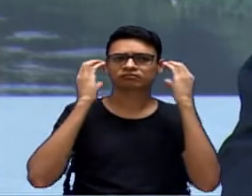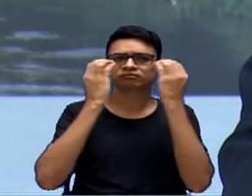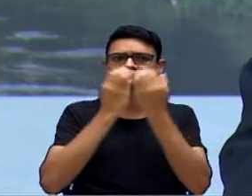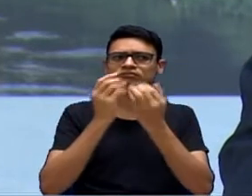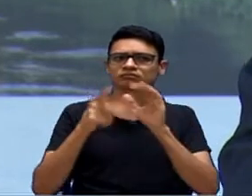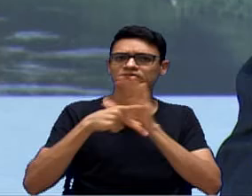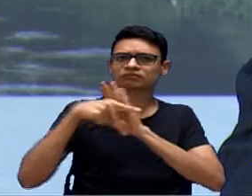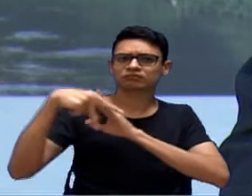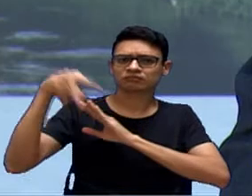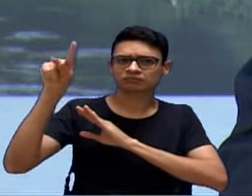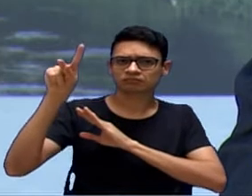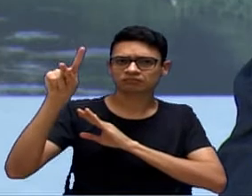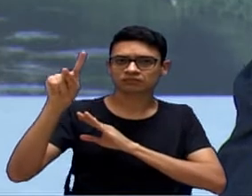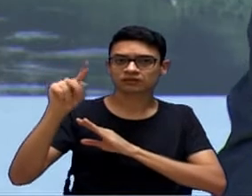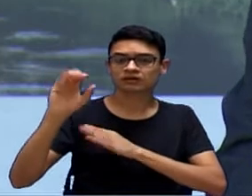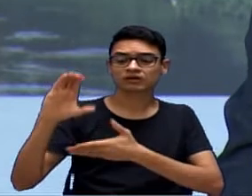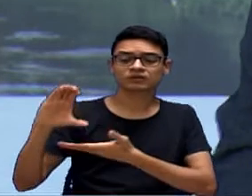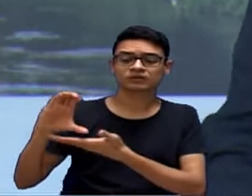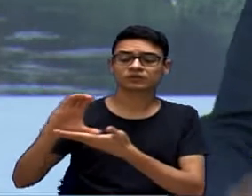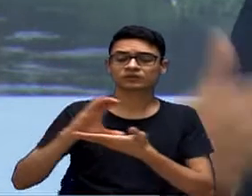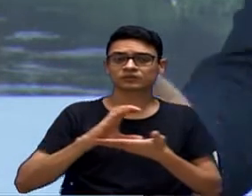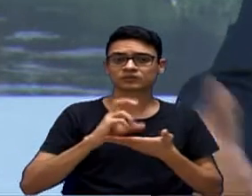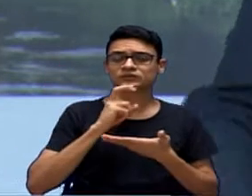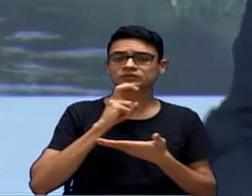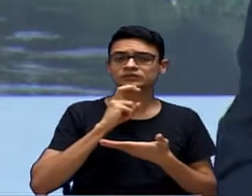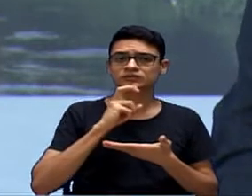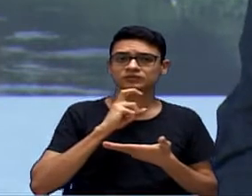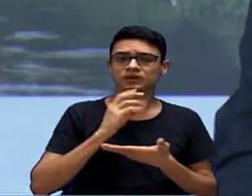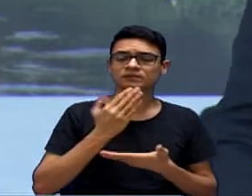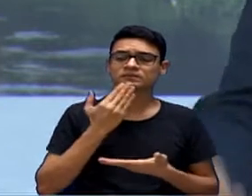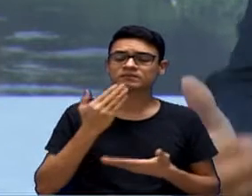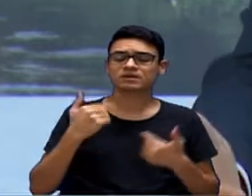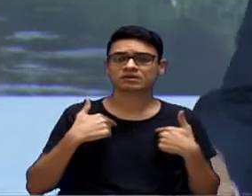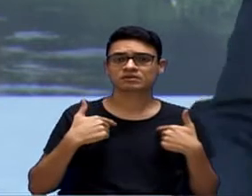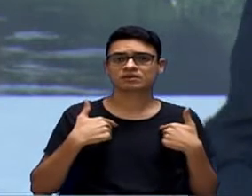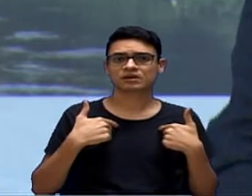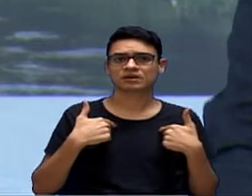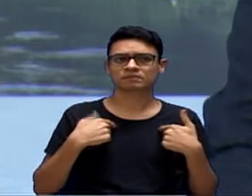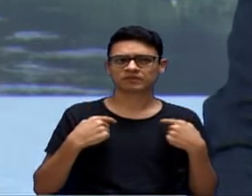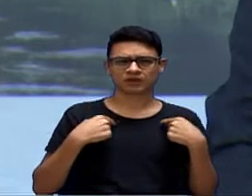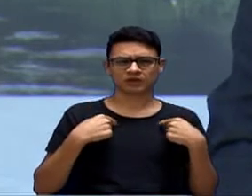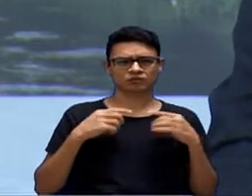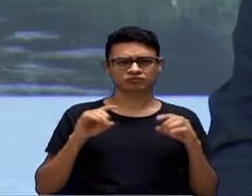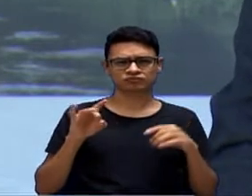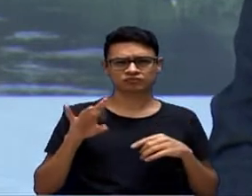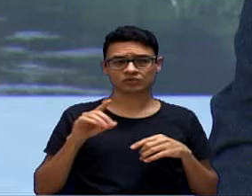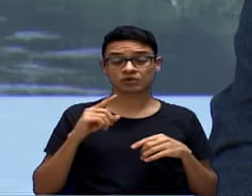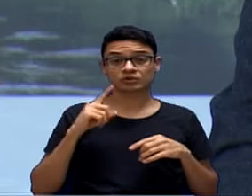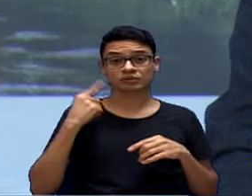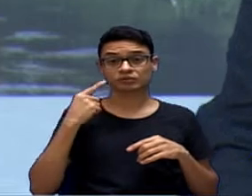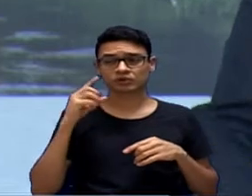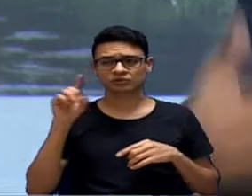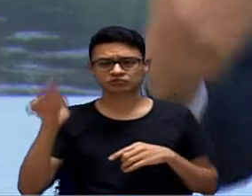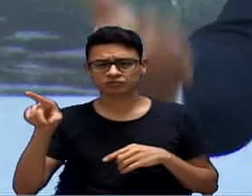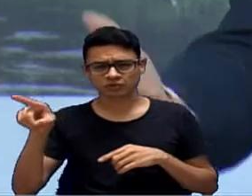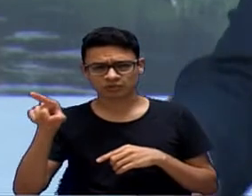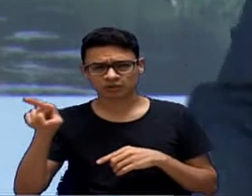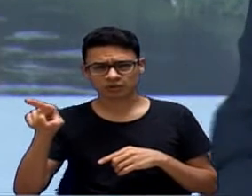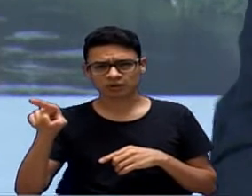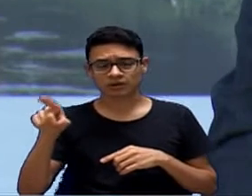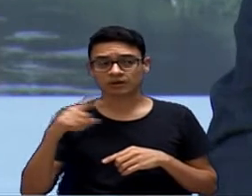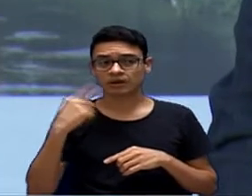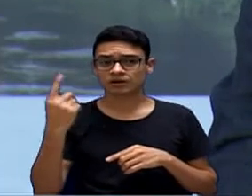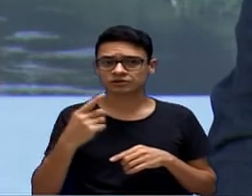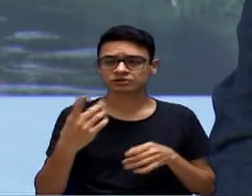Ele sempre envia recursos para a cidade sob meu pedido, não somente este deputado, mas a gente vem